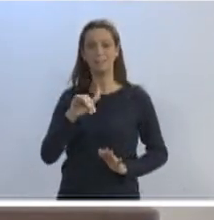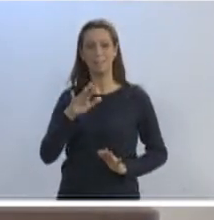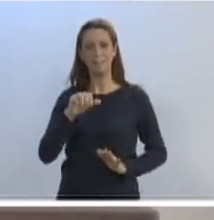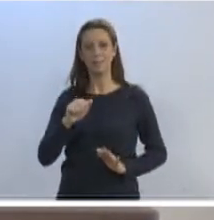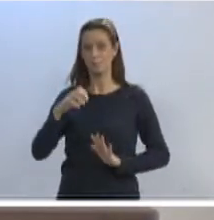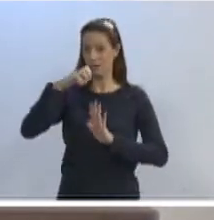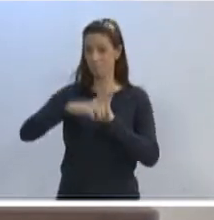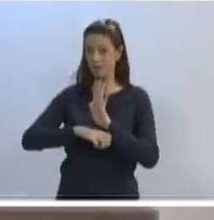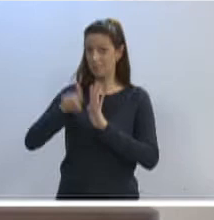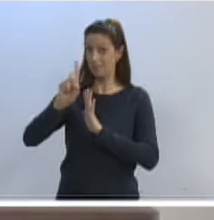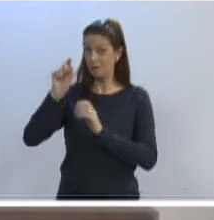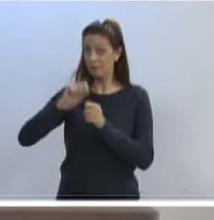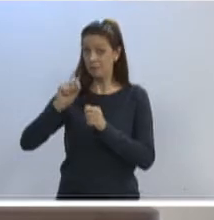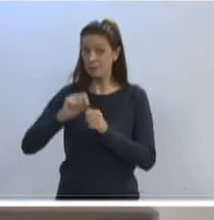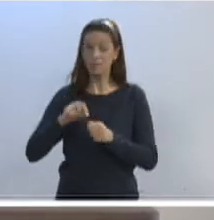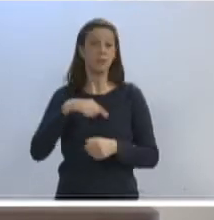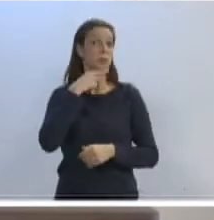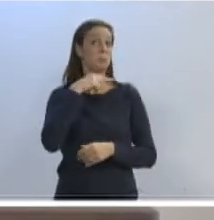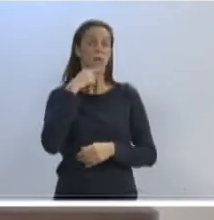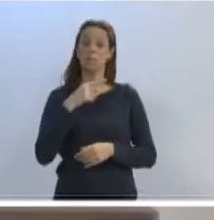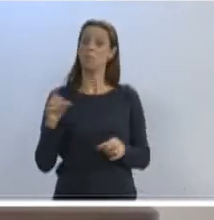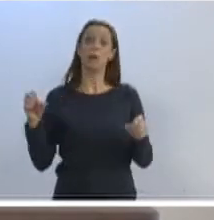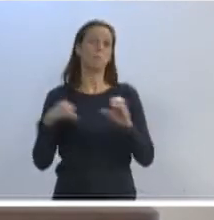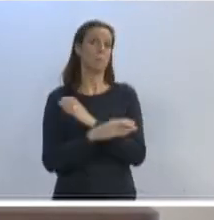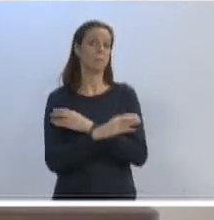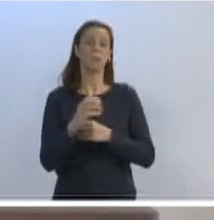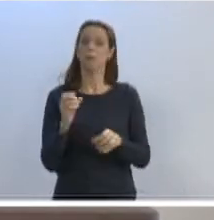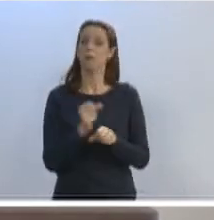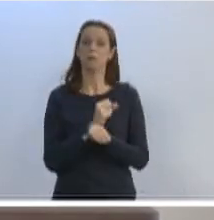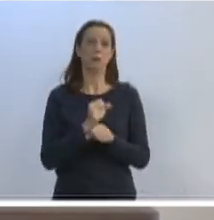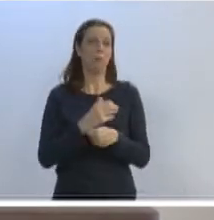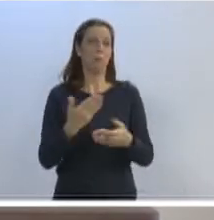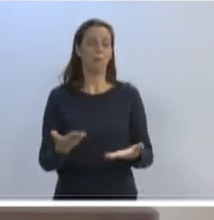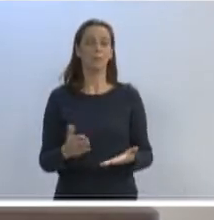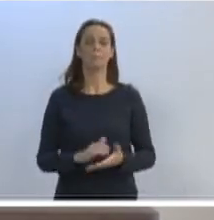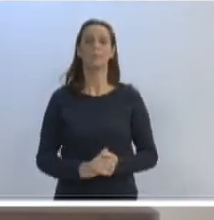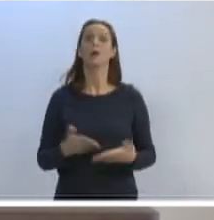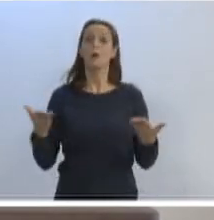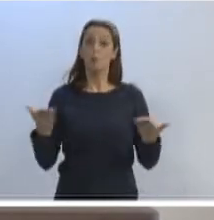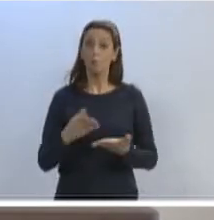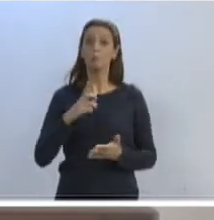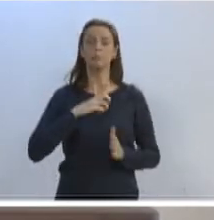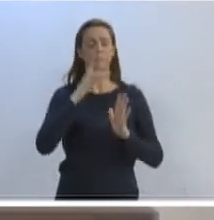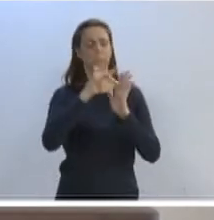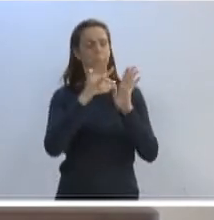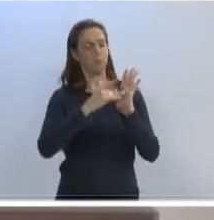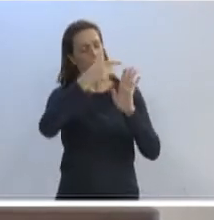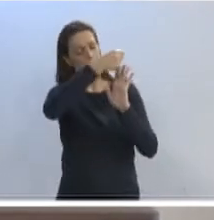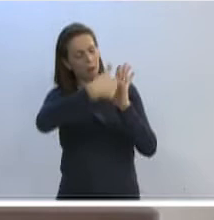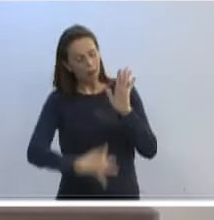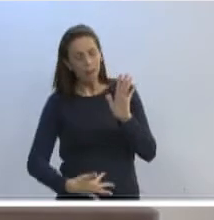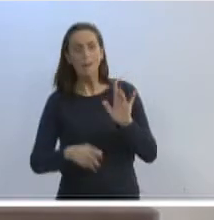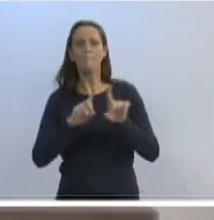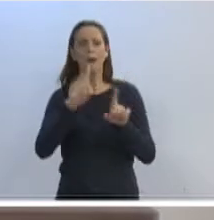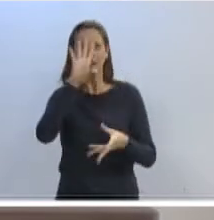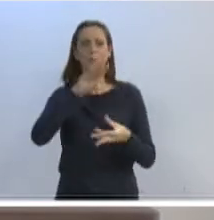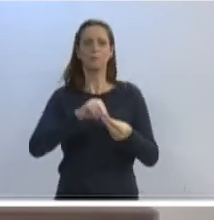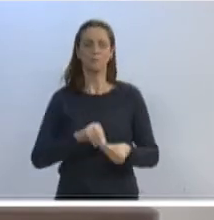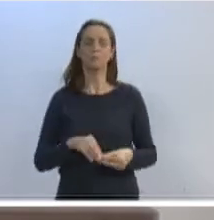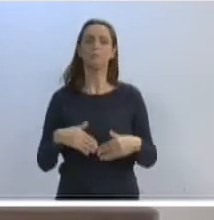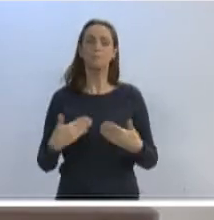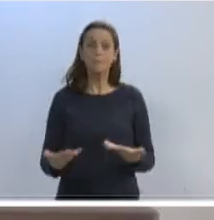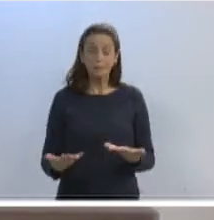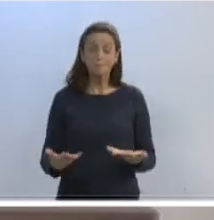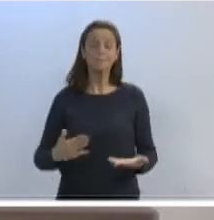não sei se teria já entregue o que já foi entregue. Para concluir, presidente, porque realmente hoje tinha bastante pautas aqui, mas é isso daí. Falou por mim